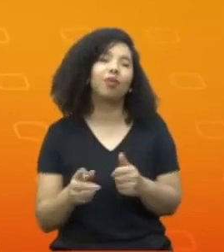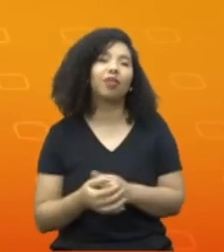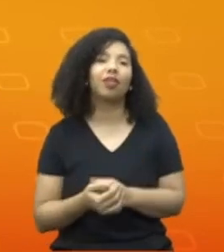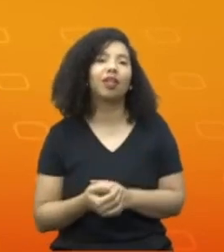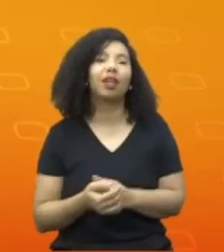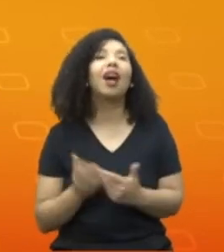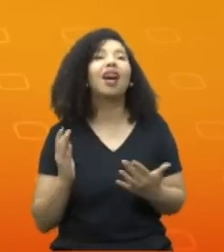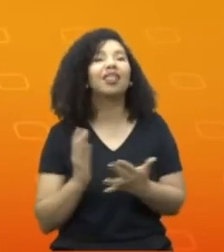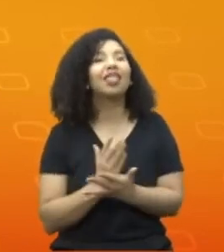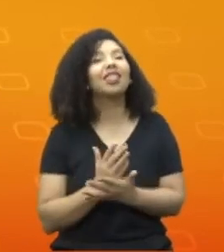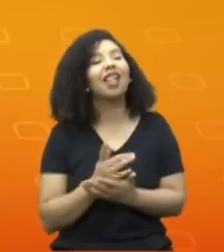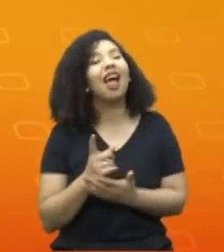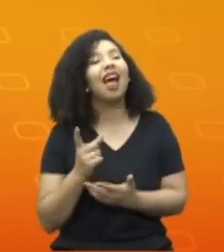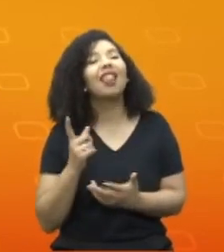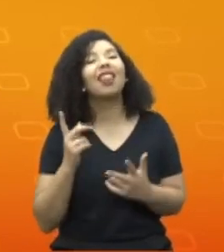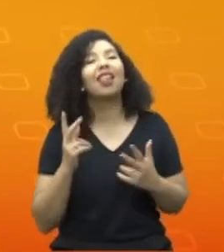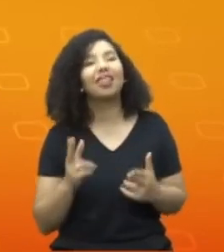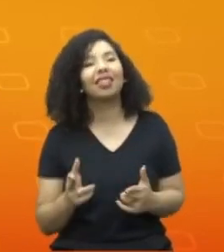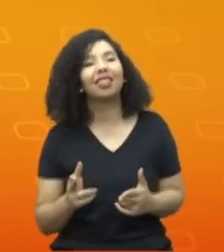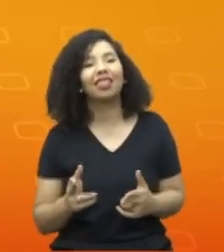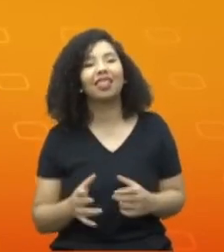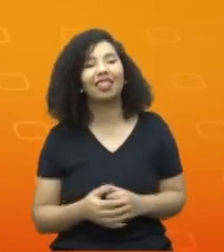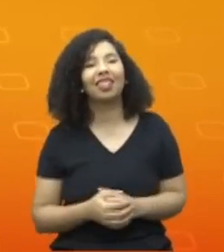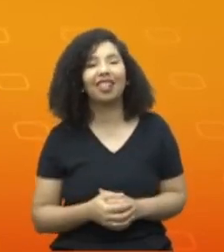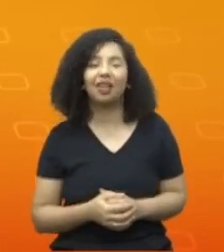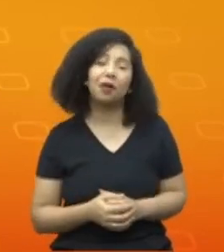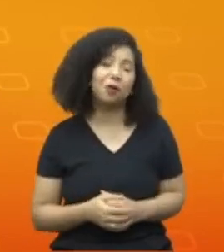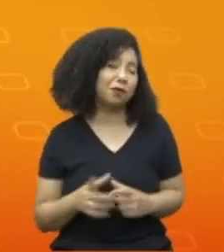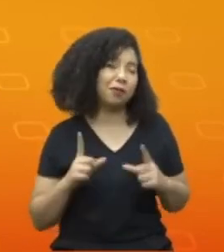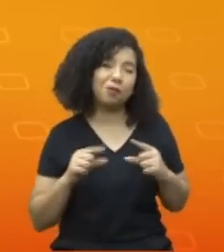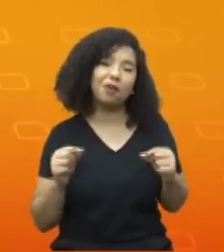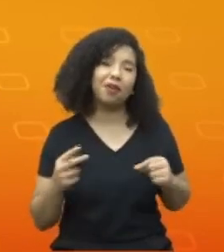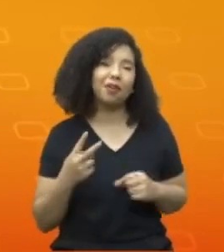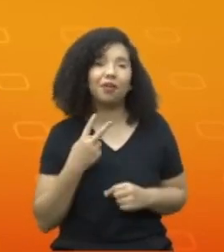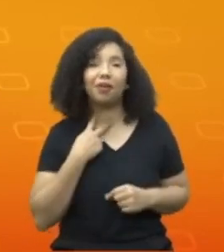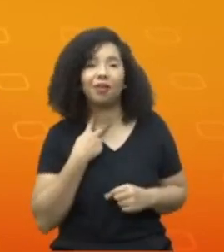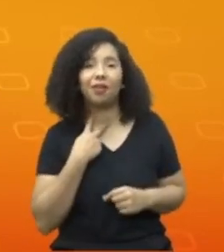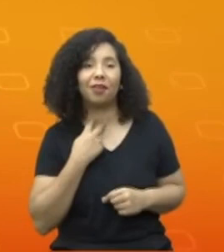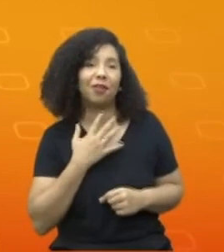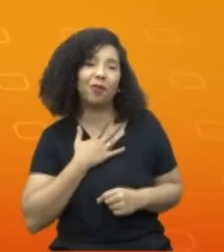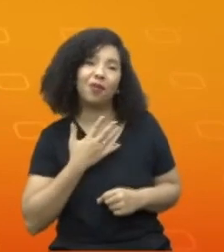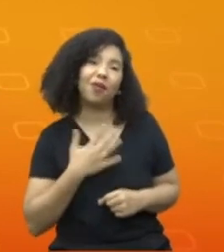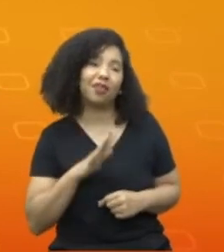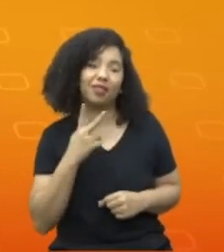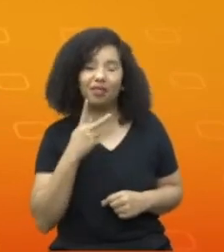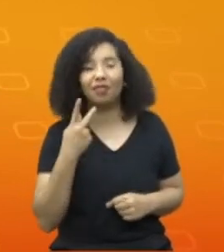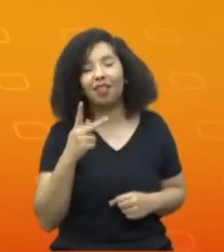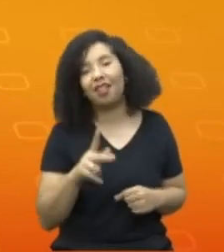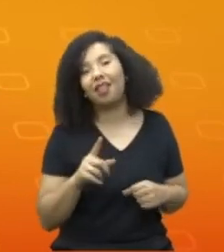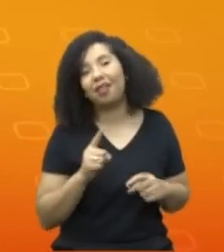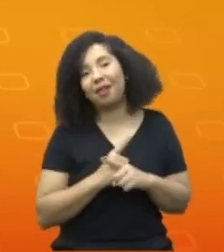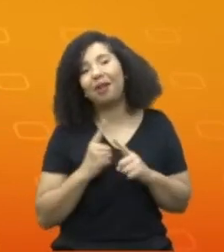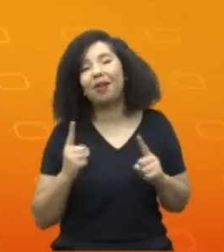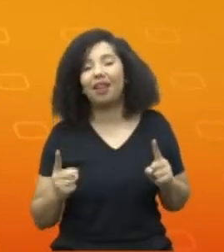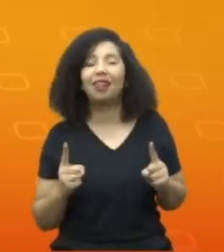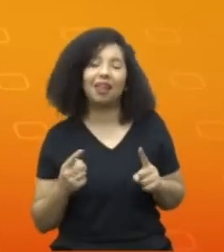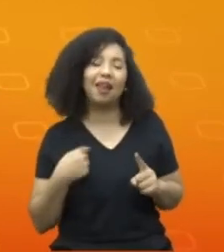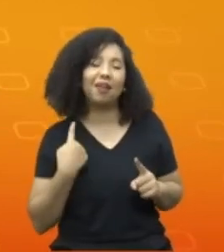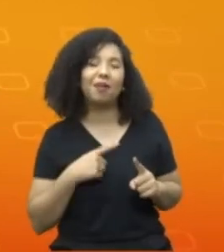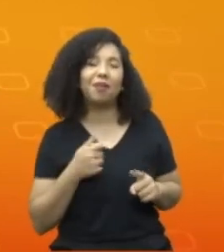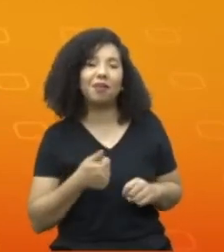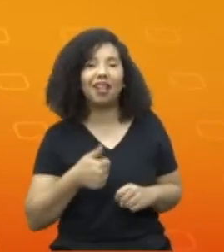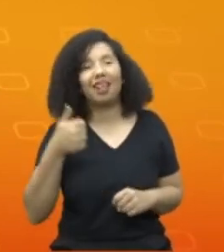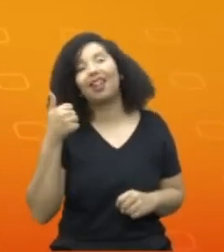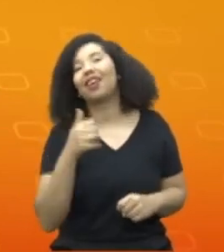melhora um pouquinho como foi com o padrão japonês. Eles não gostam que fale isso muito não, mas a gente melhorou um pouquinho o padrão japonês. E agradecer novamente